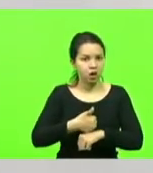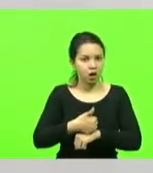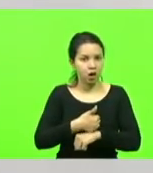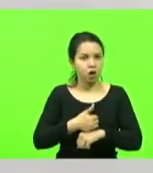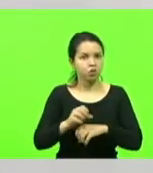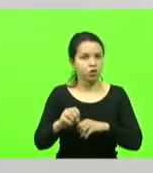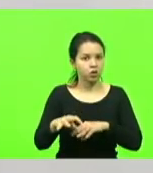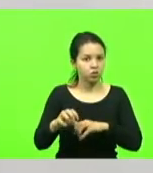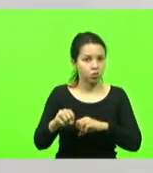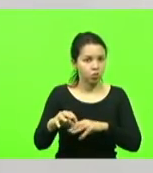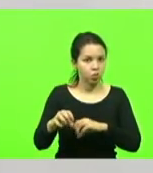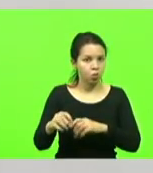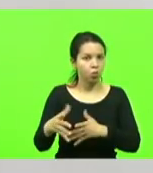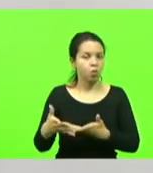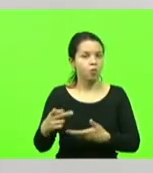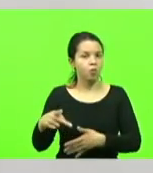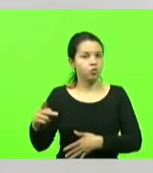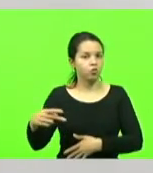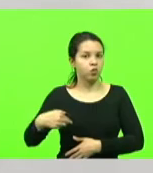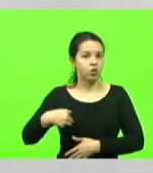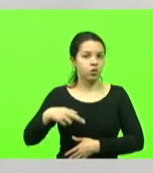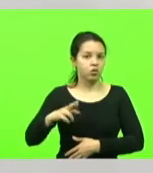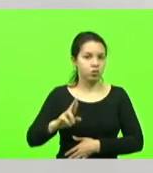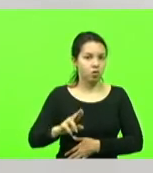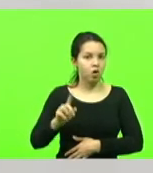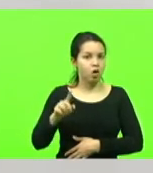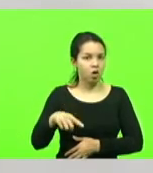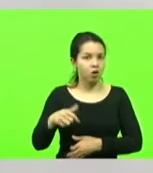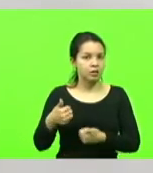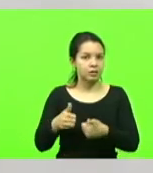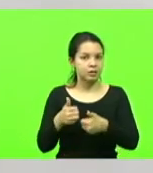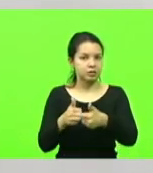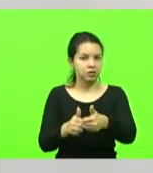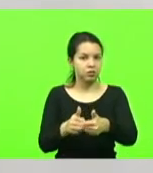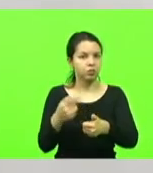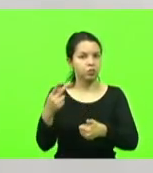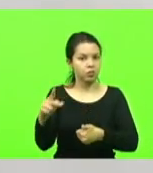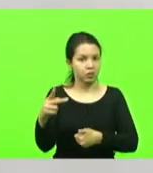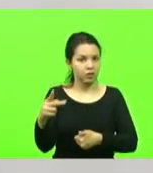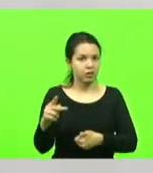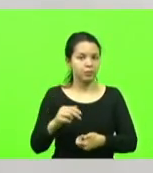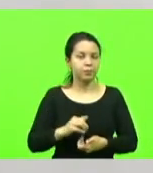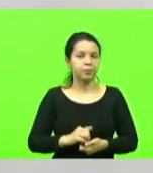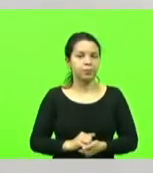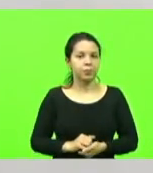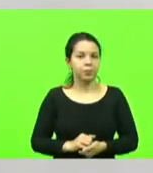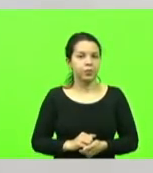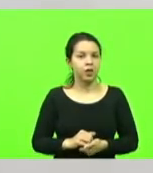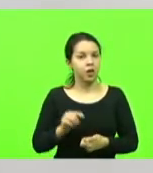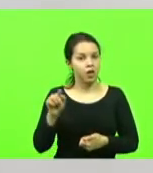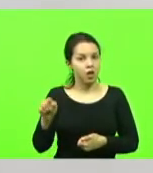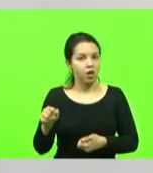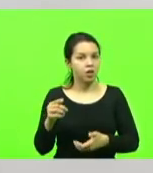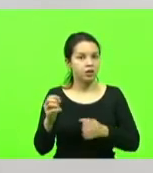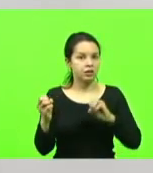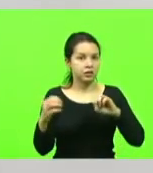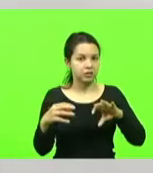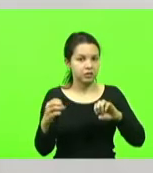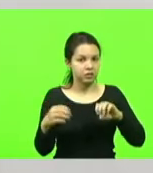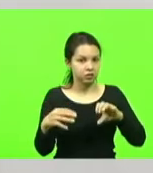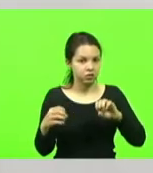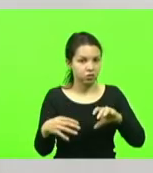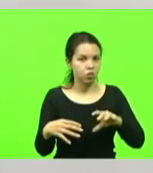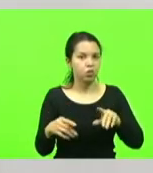religiosos, discípulos do Frei Egídio Monsini, tanto pelos seus ensinamentos, como pelo seu